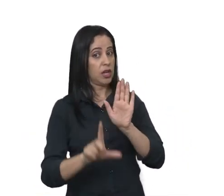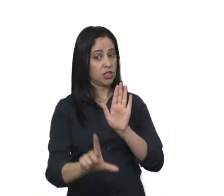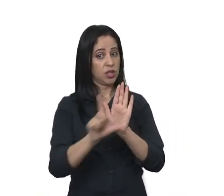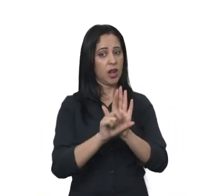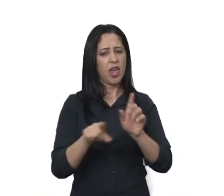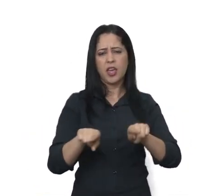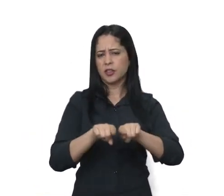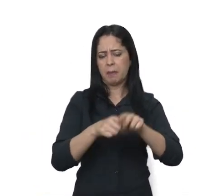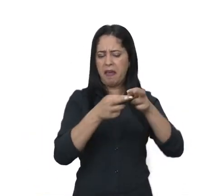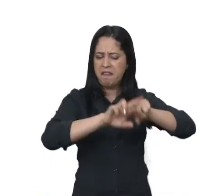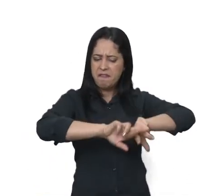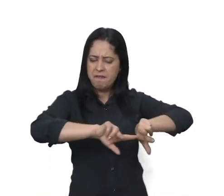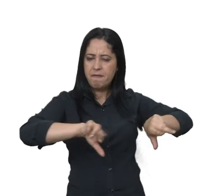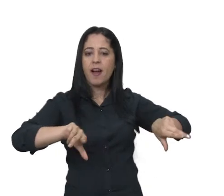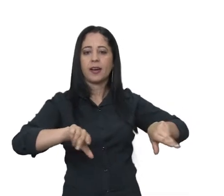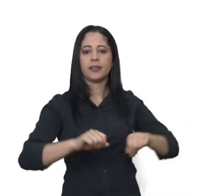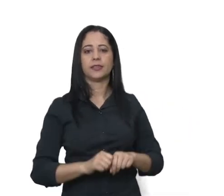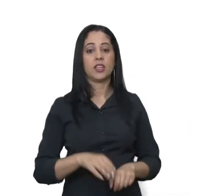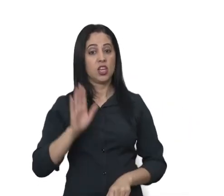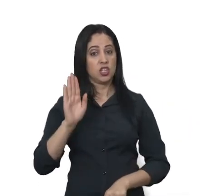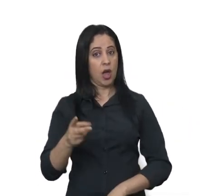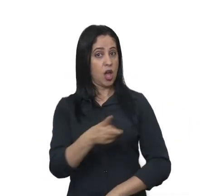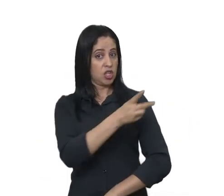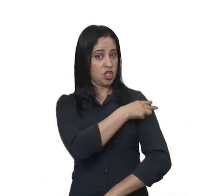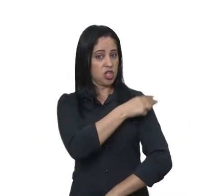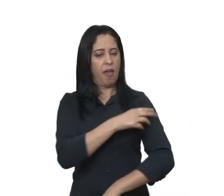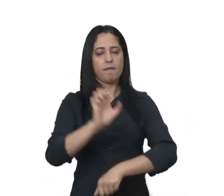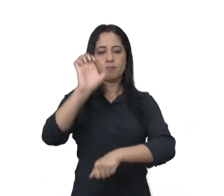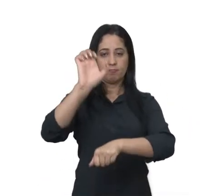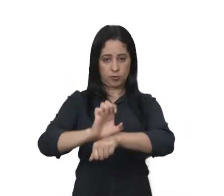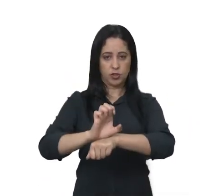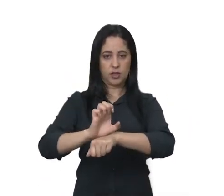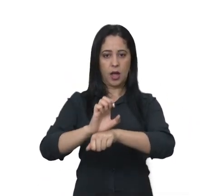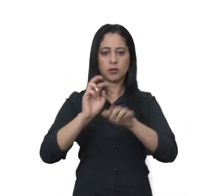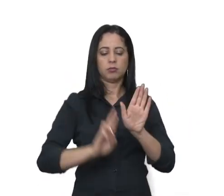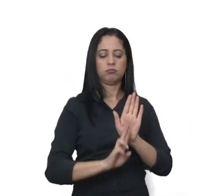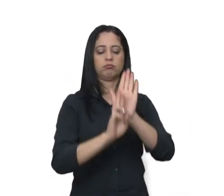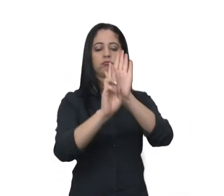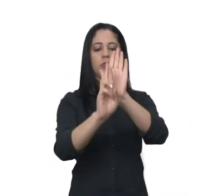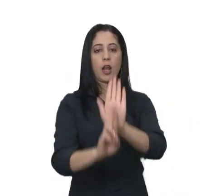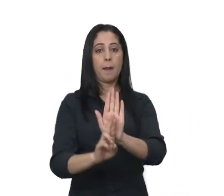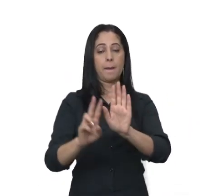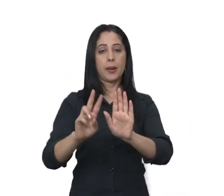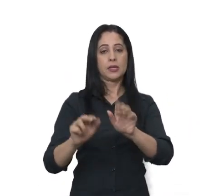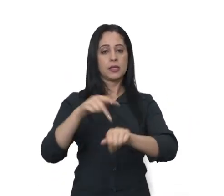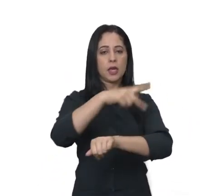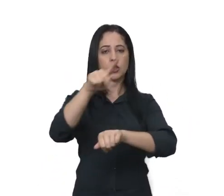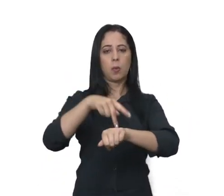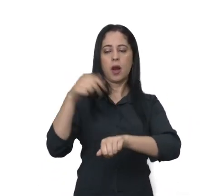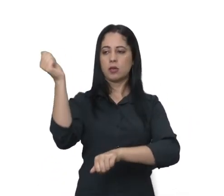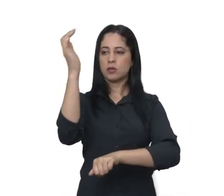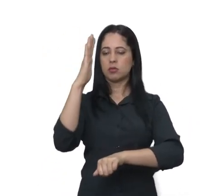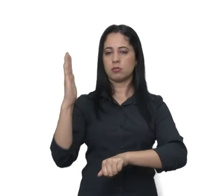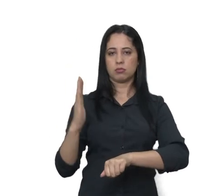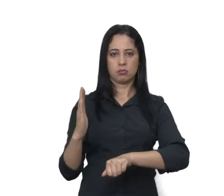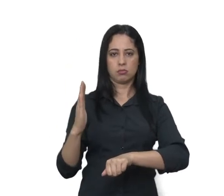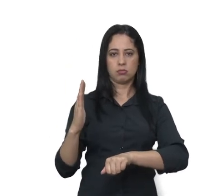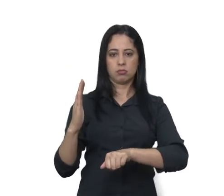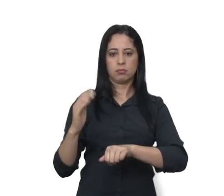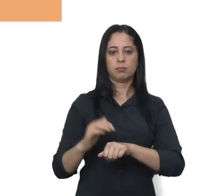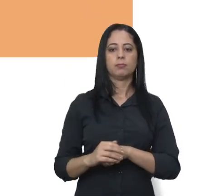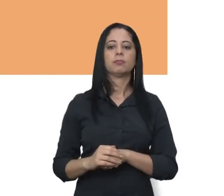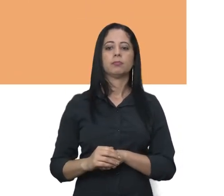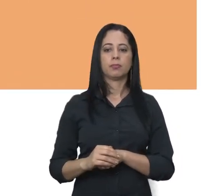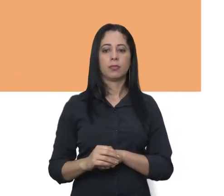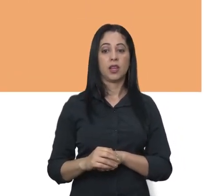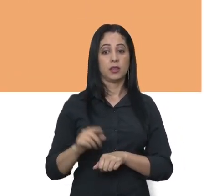outras atividades já como chefe de estado o presidente é o representante máximo do país perante ao mundo então é